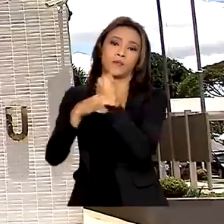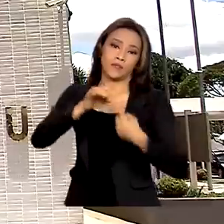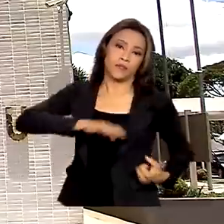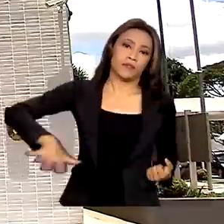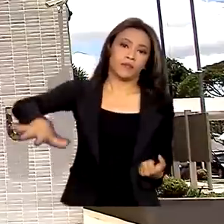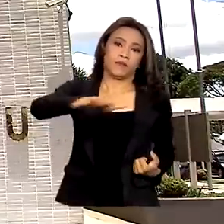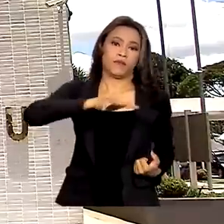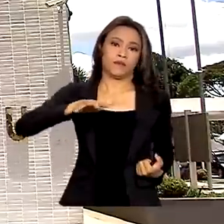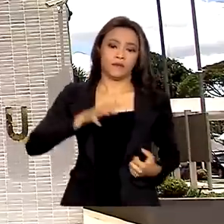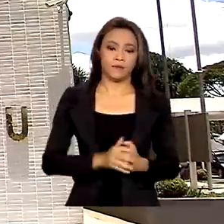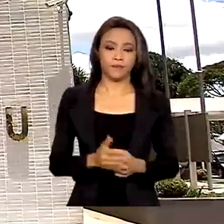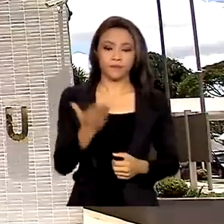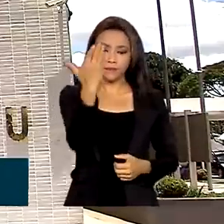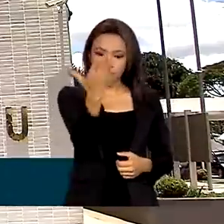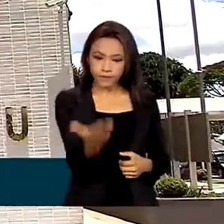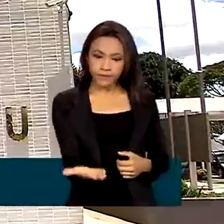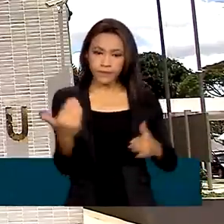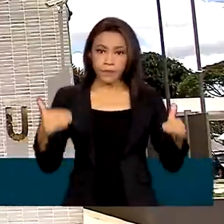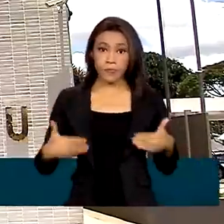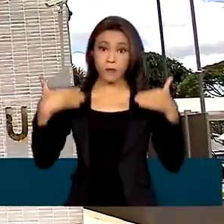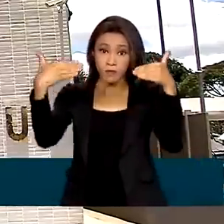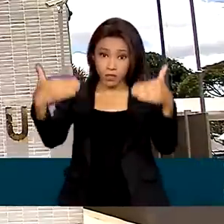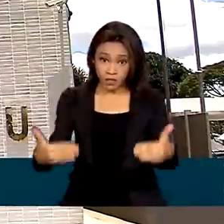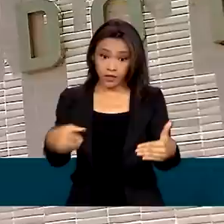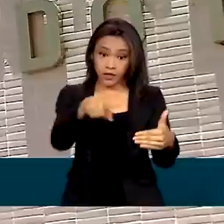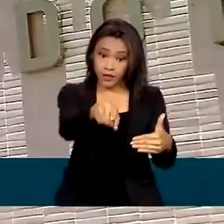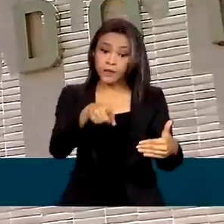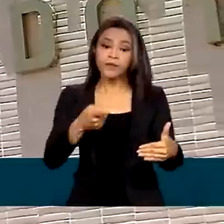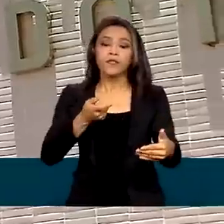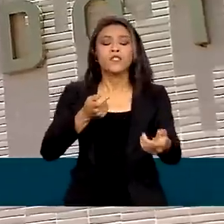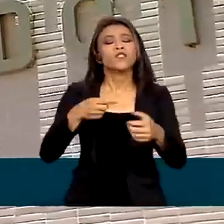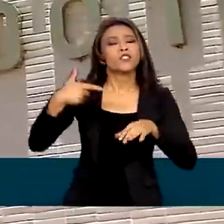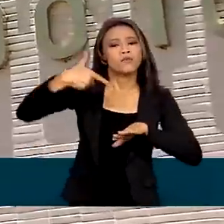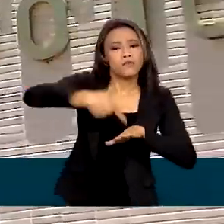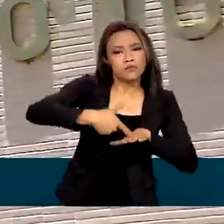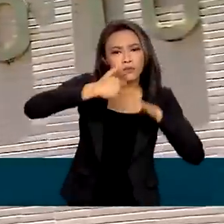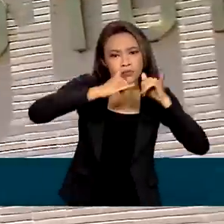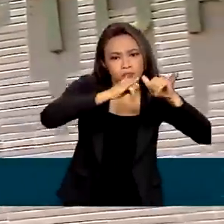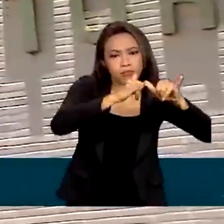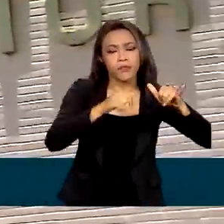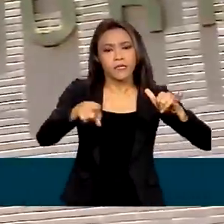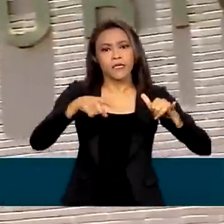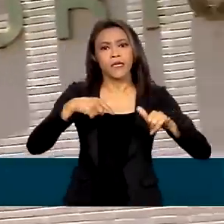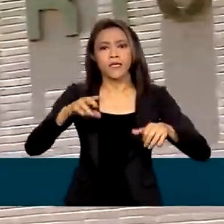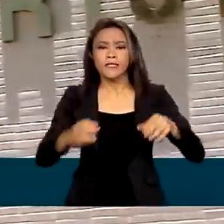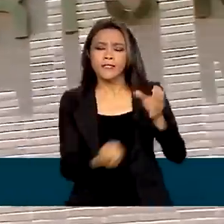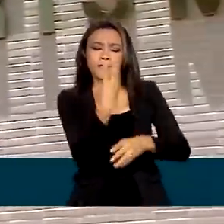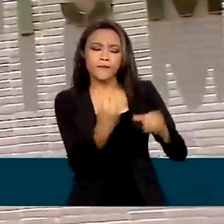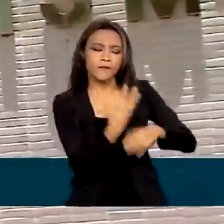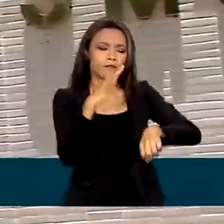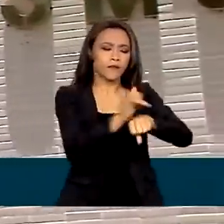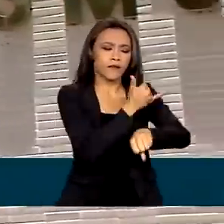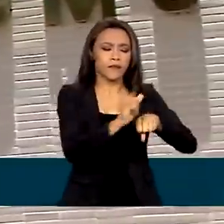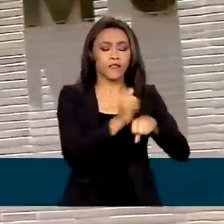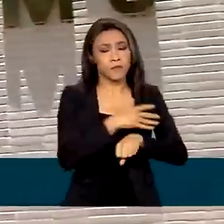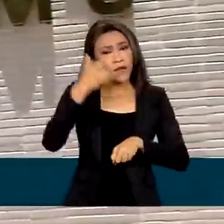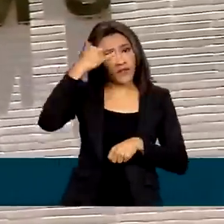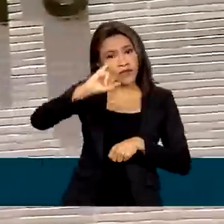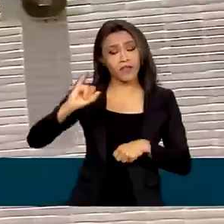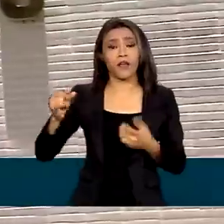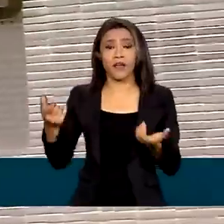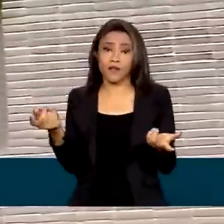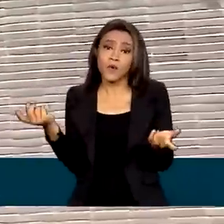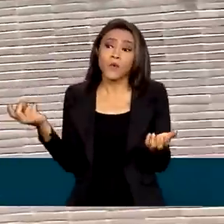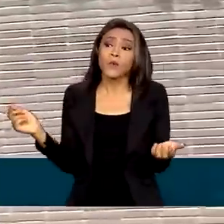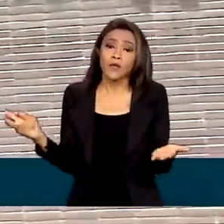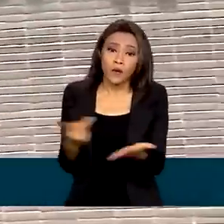O Ministério de Minas e Energia vem monitorando a situação para evitar novas tentativas de sabotagem ou